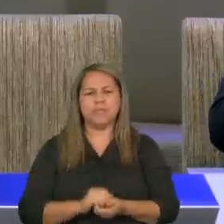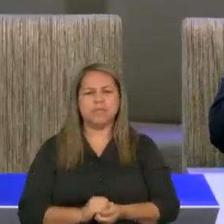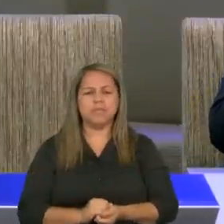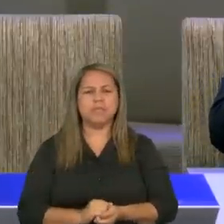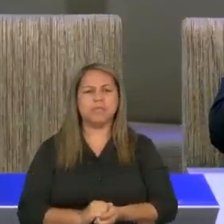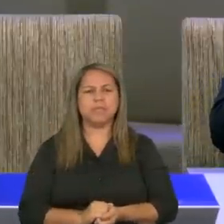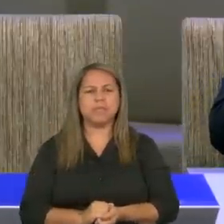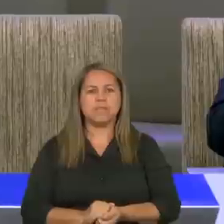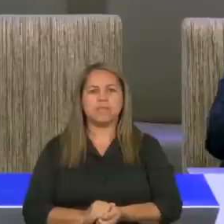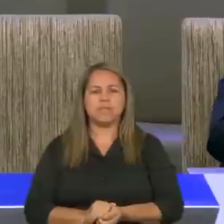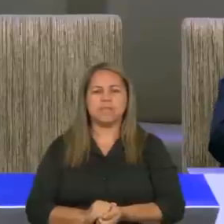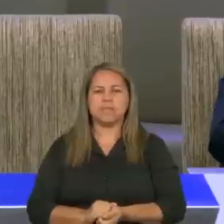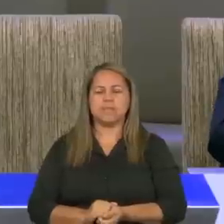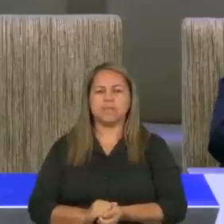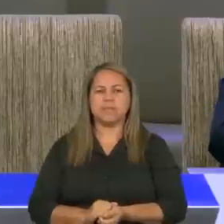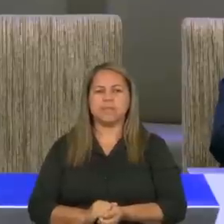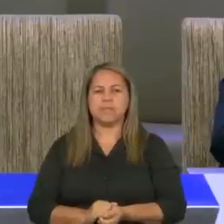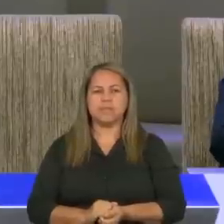abacassuriminai,